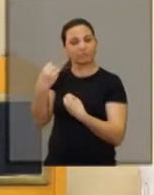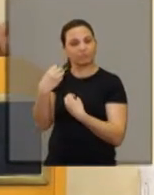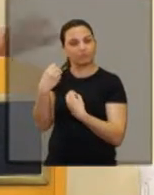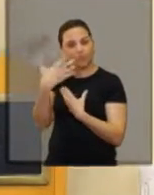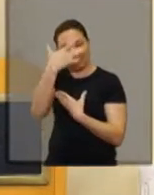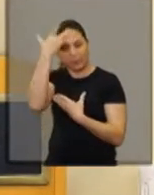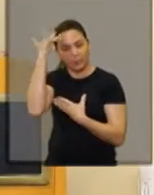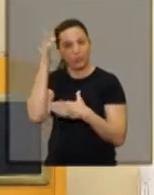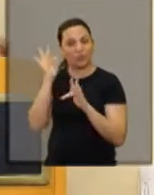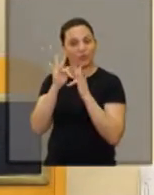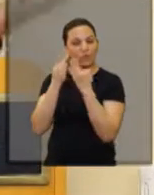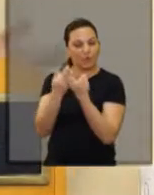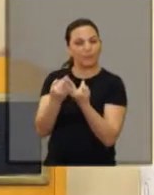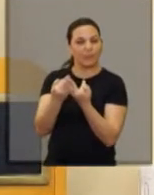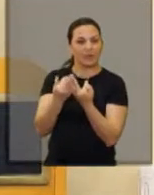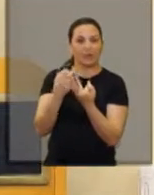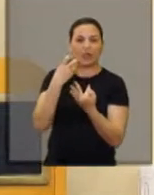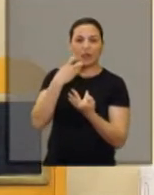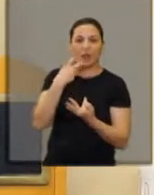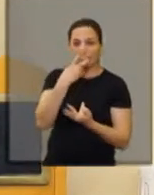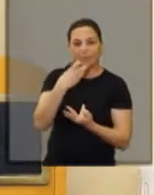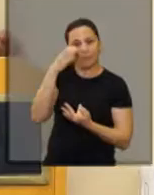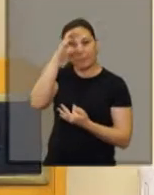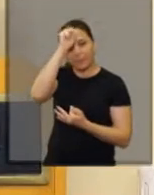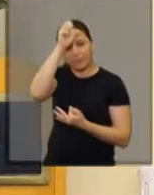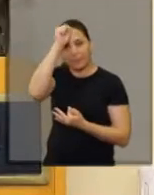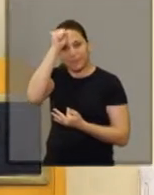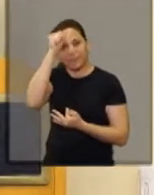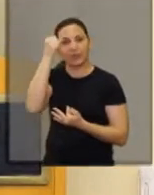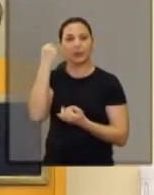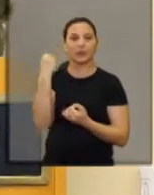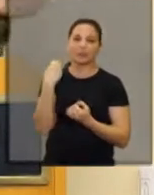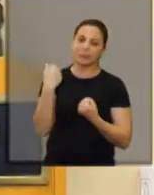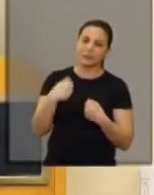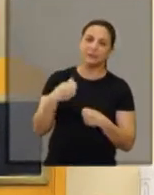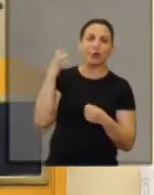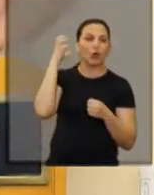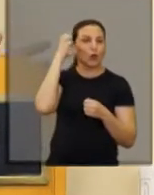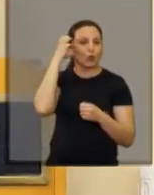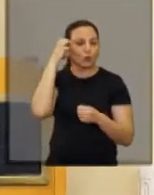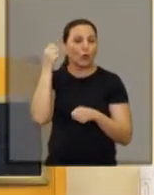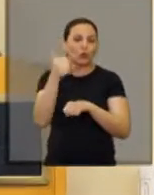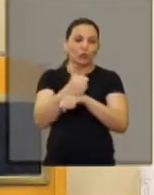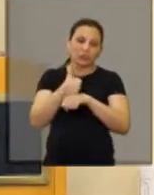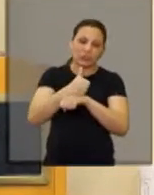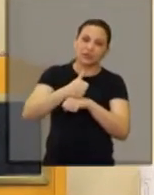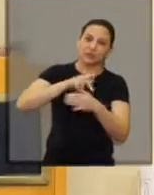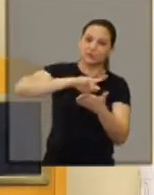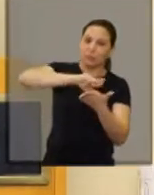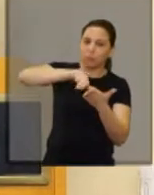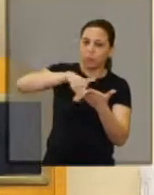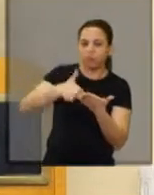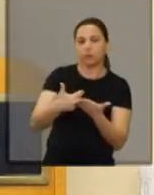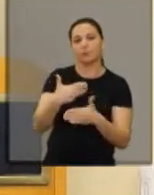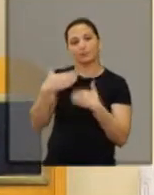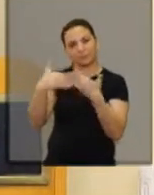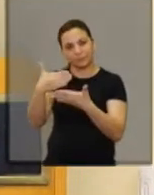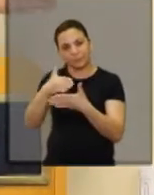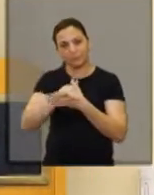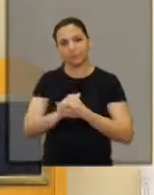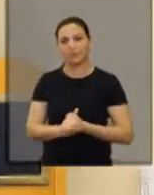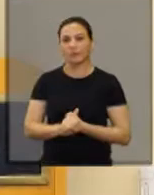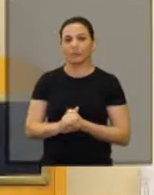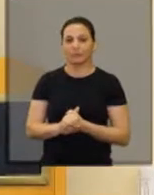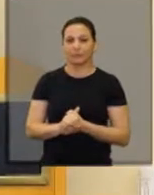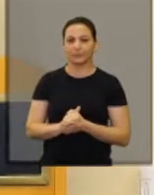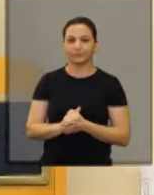os seus filhos, ensinaram a fazer leitura labial, que recai no audiólogo, entre outras especialidades. E